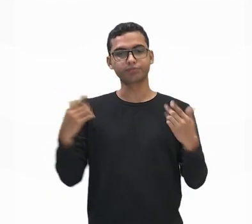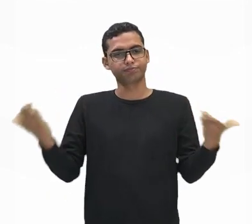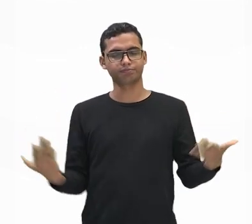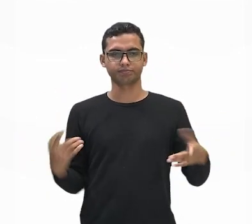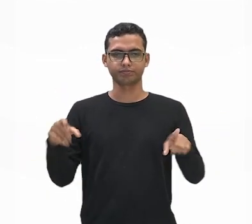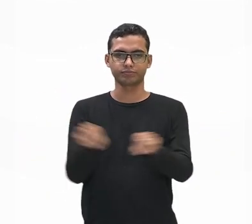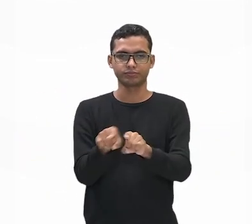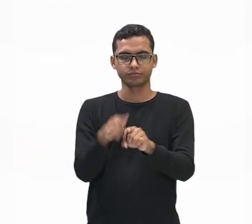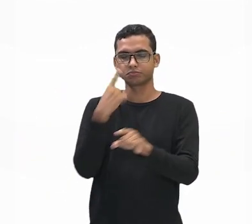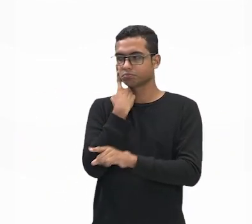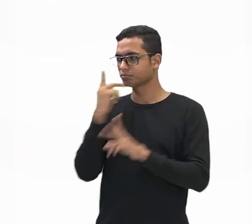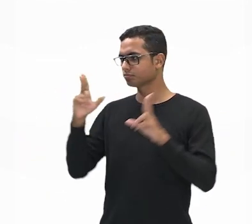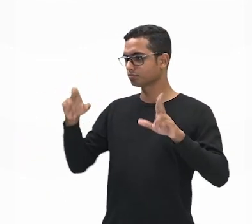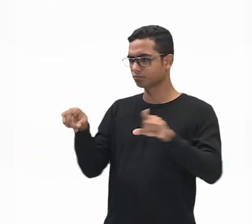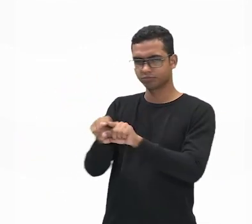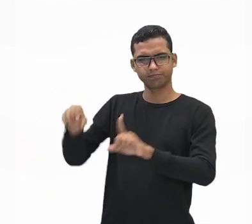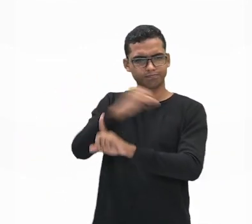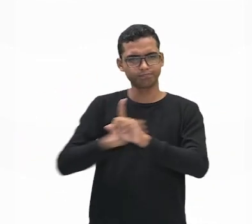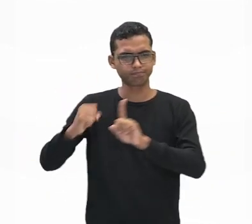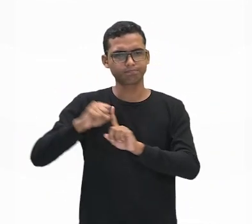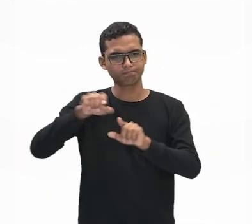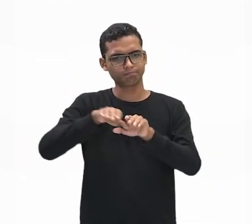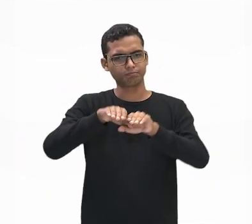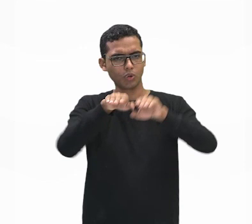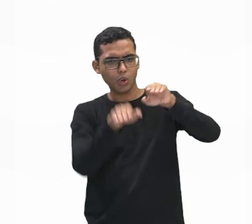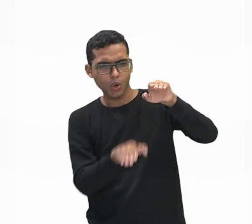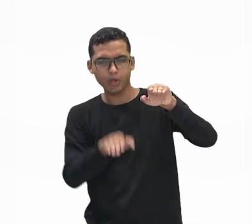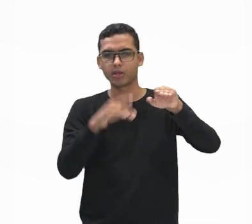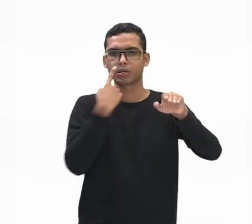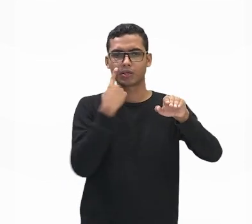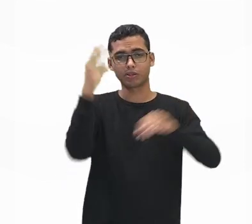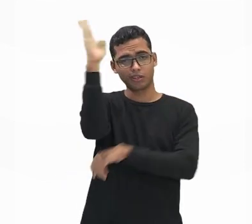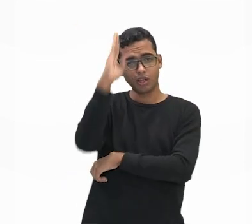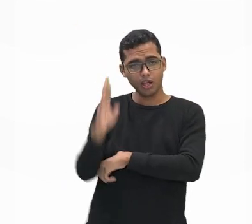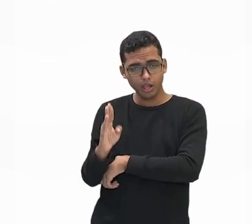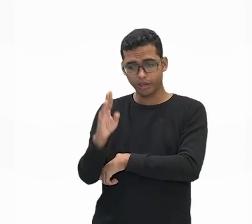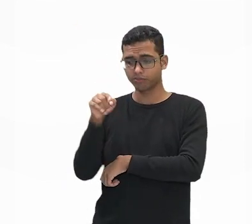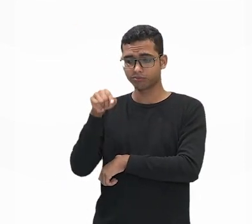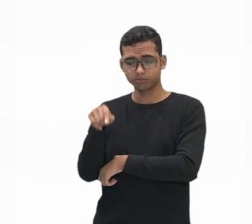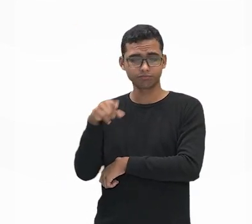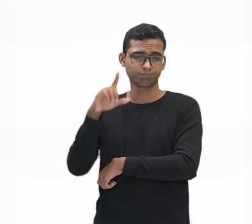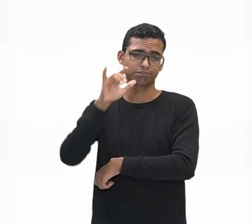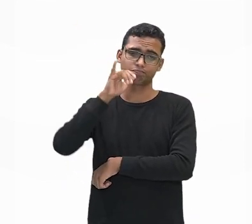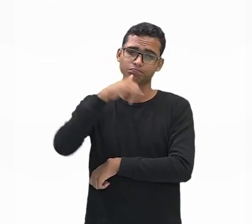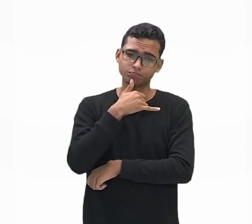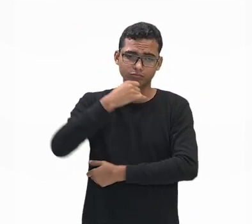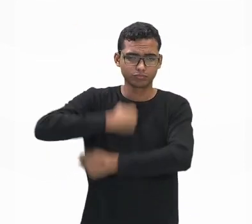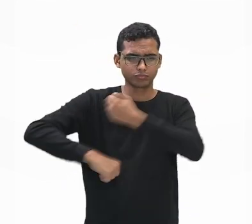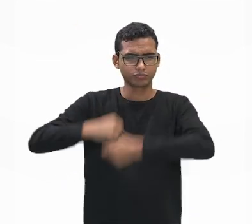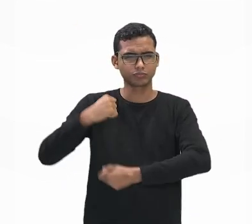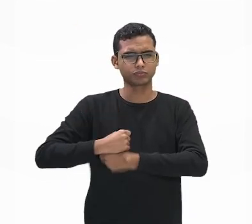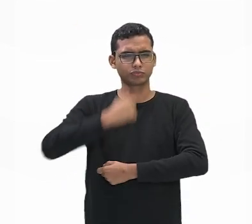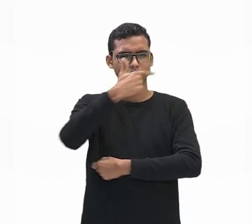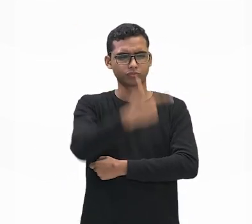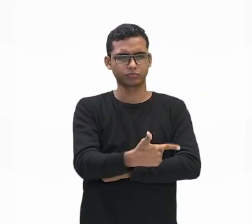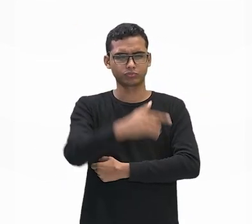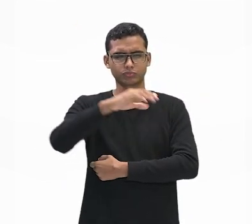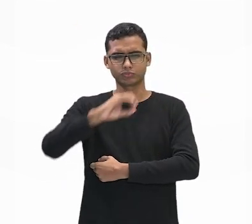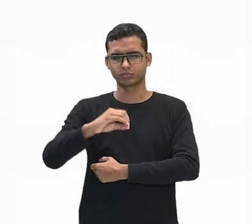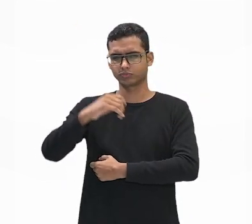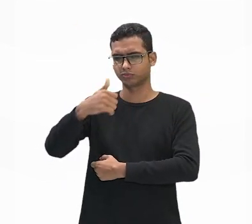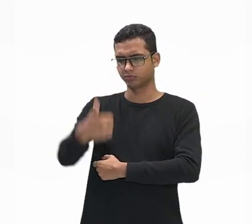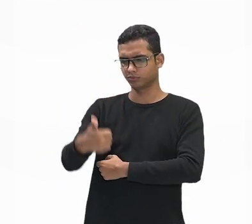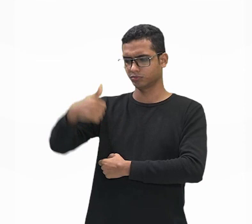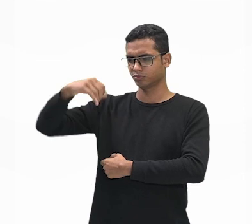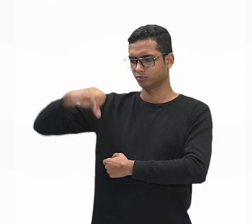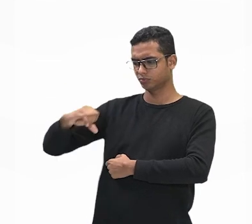E a gente verifica, pessoal, que aqui no território brasileiro, o Brasil, infelizmente, no ano de 2019, né? Foi